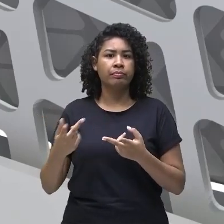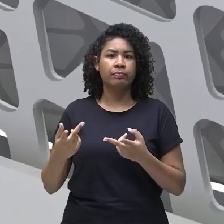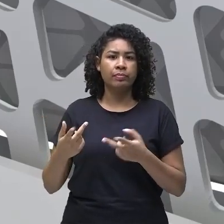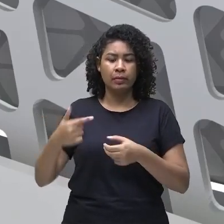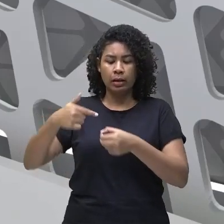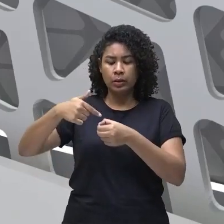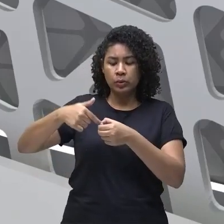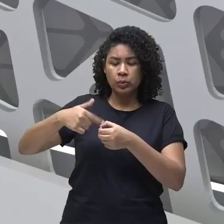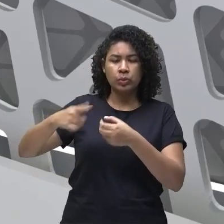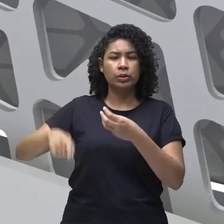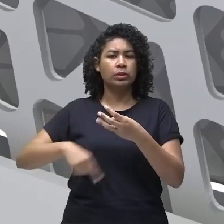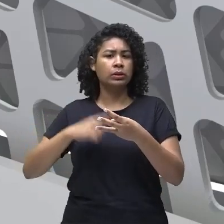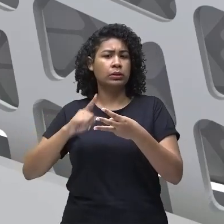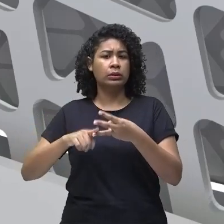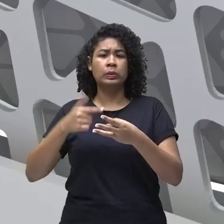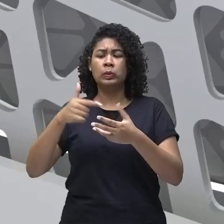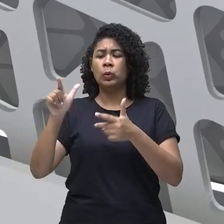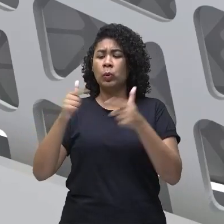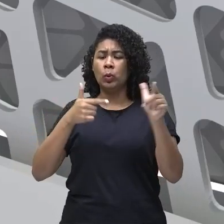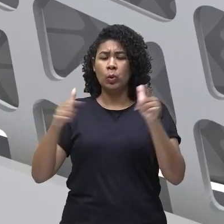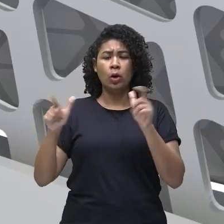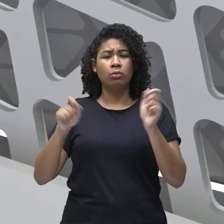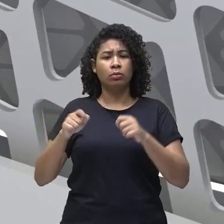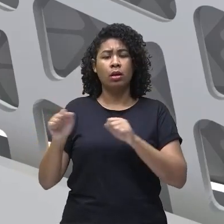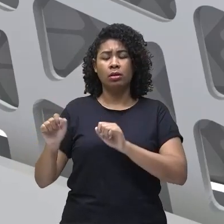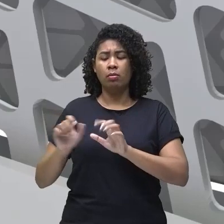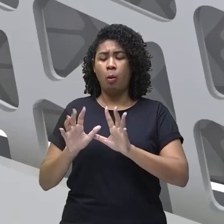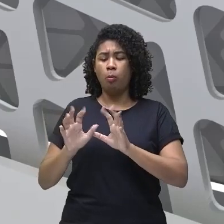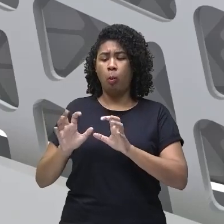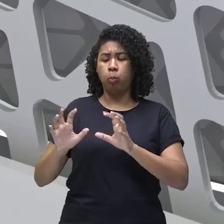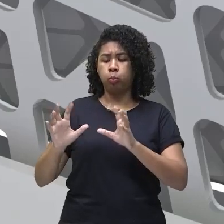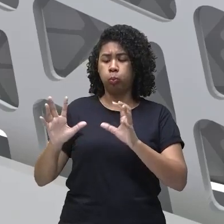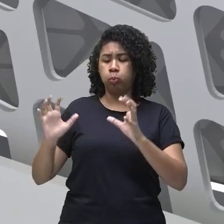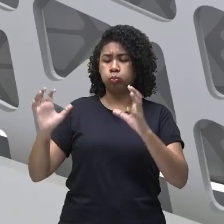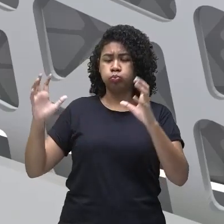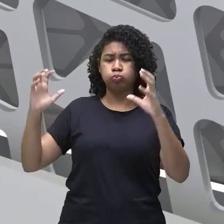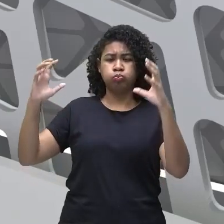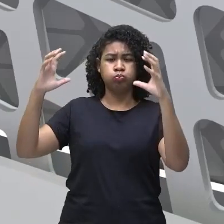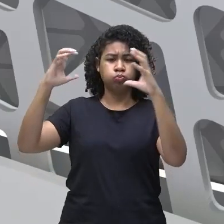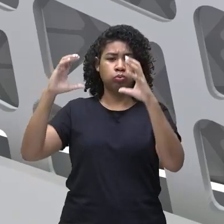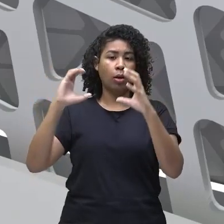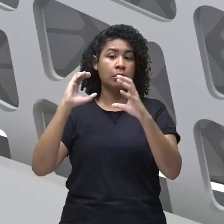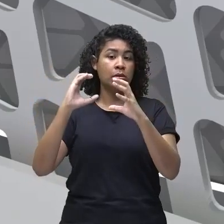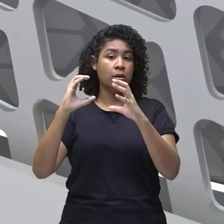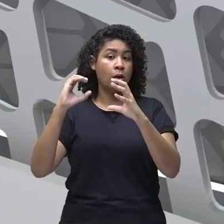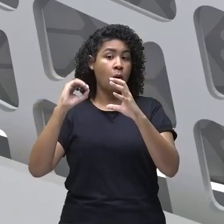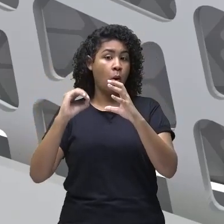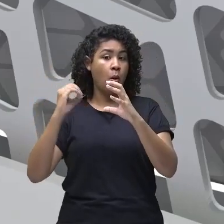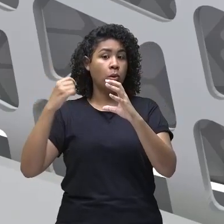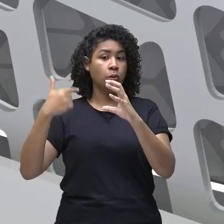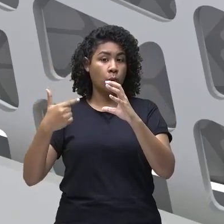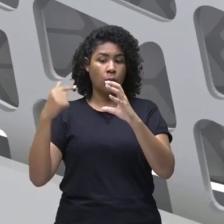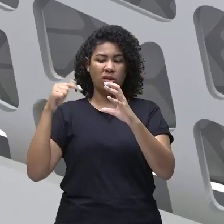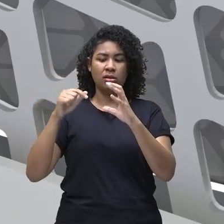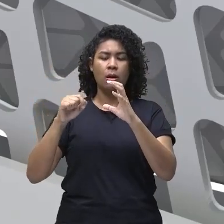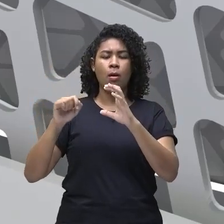querosene, tudo isso provoca uma fumaça. Essa fumaça vai para onde, gente? Para a atmosfera. E isso